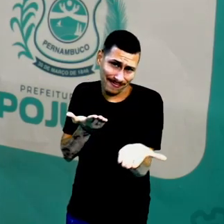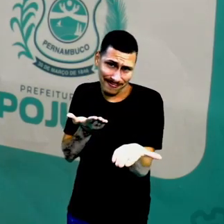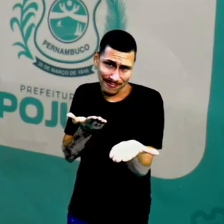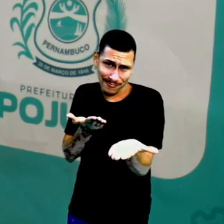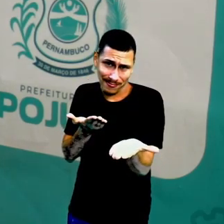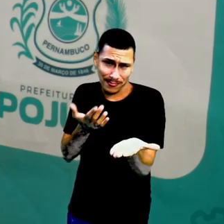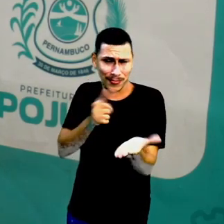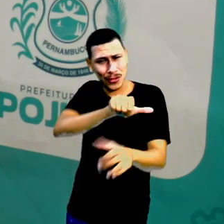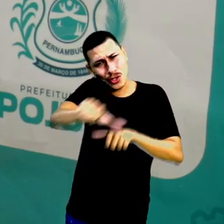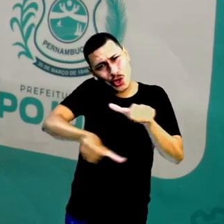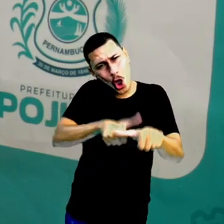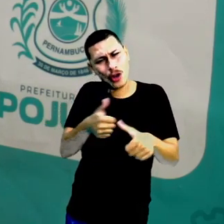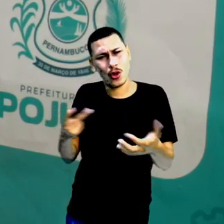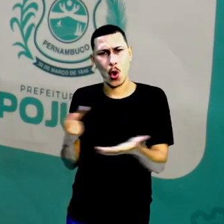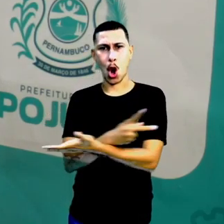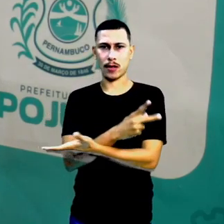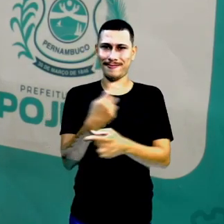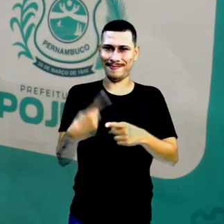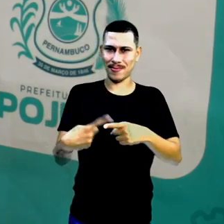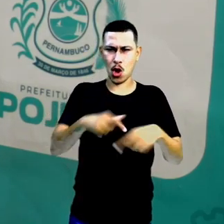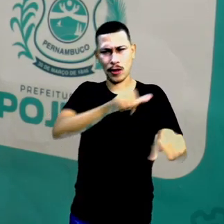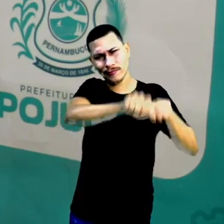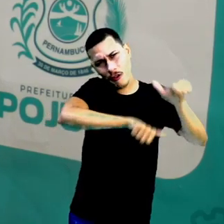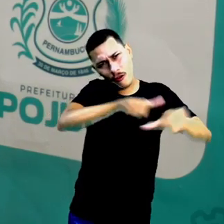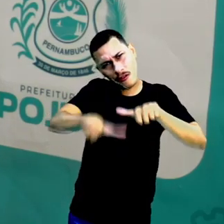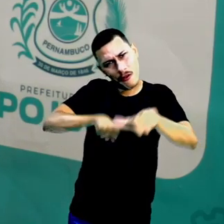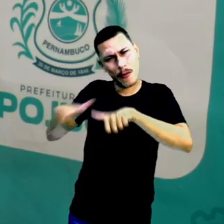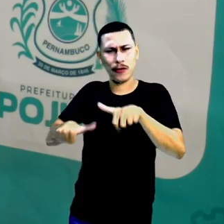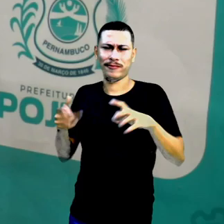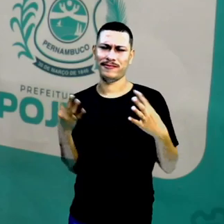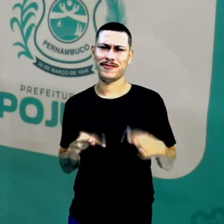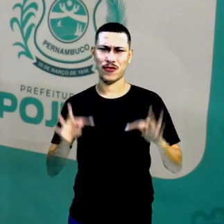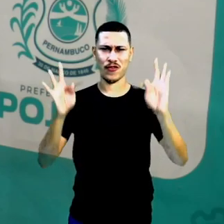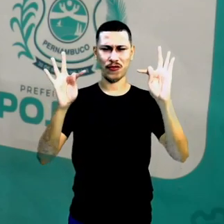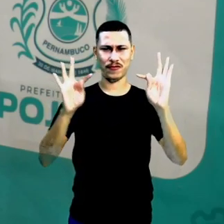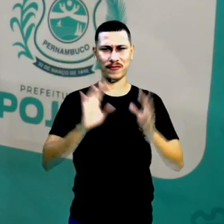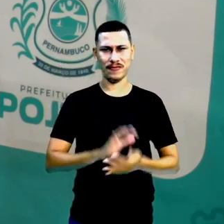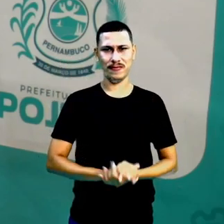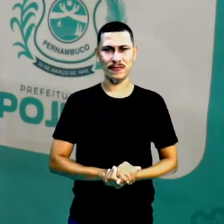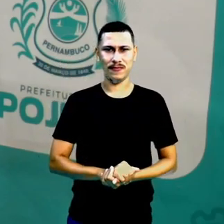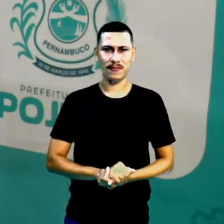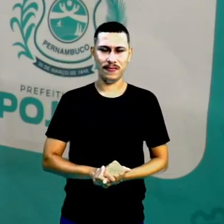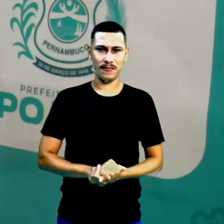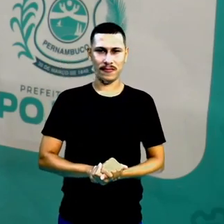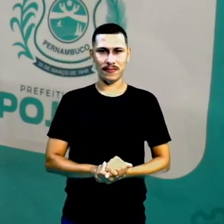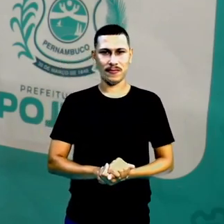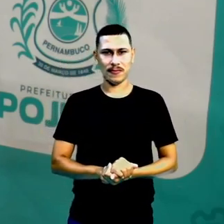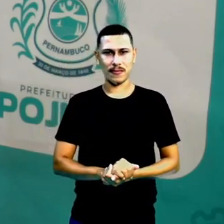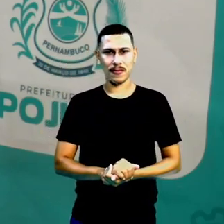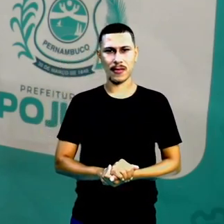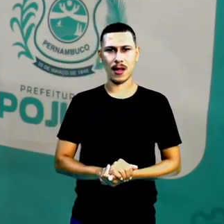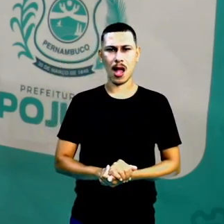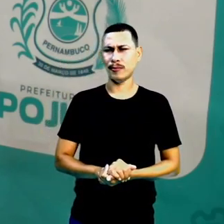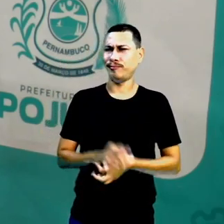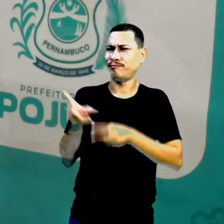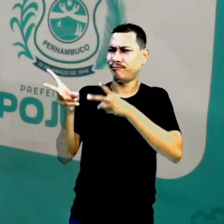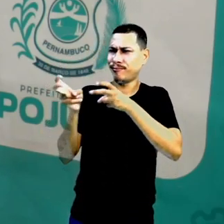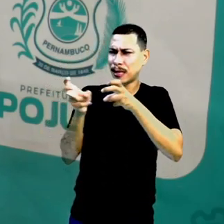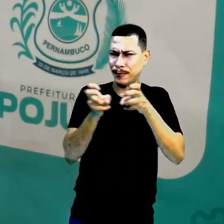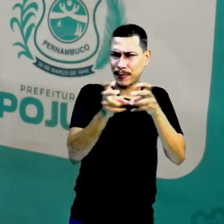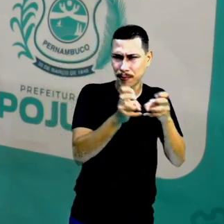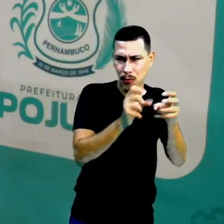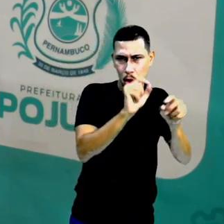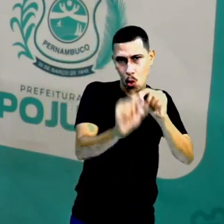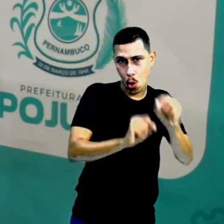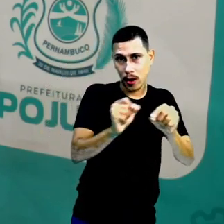Isso aconteceu porque teve grandes transformações tecnológicas. Então, gente nota que os